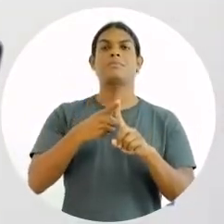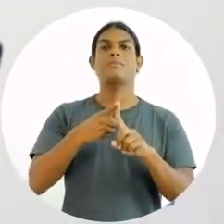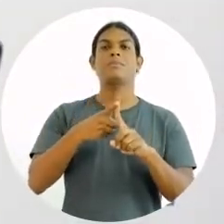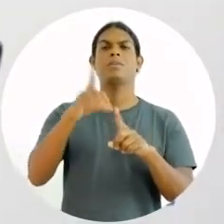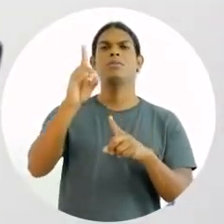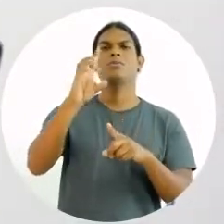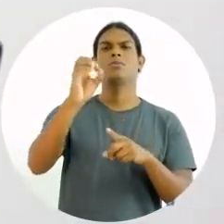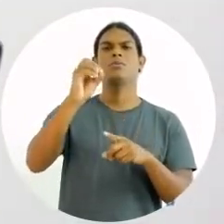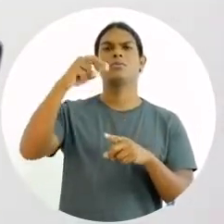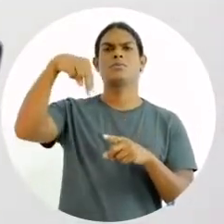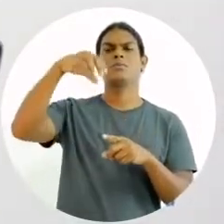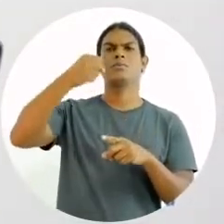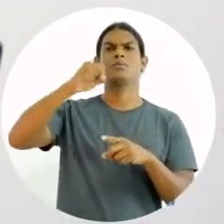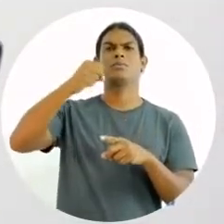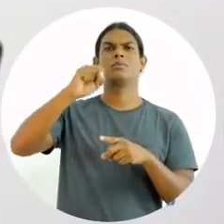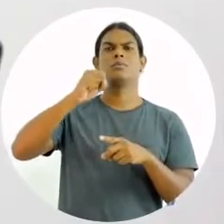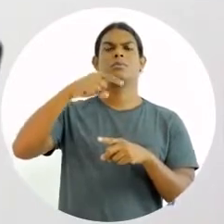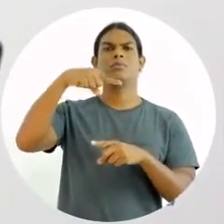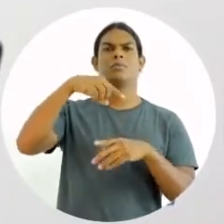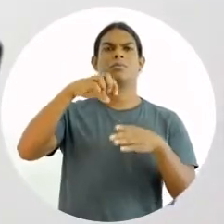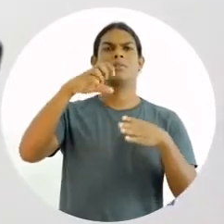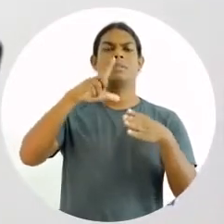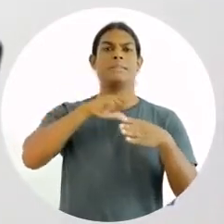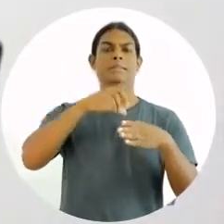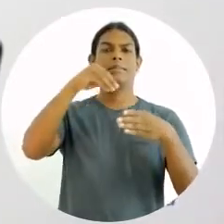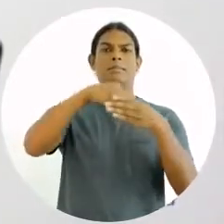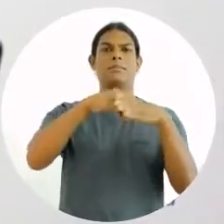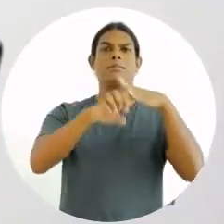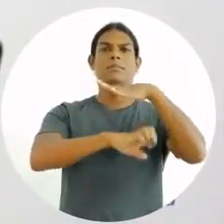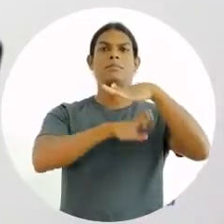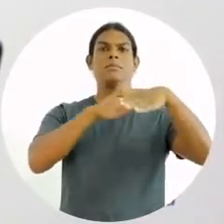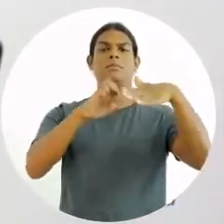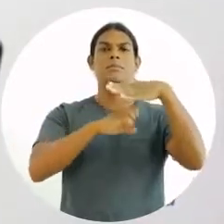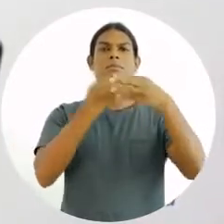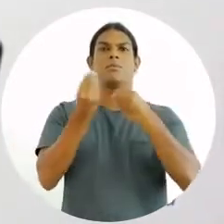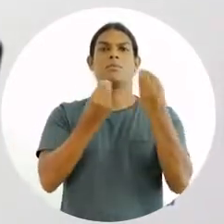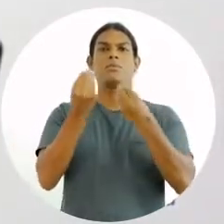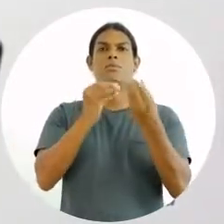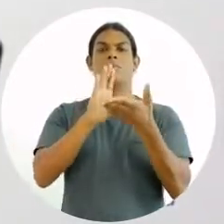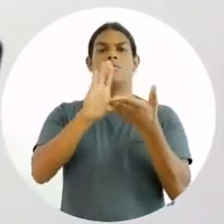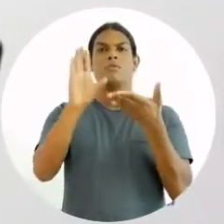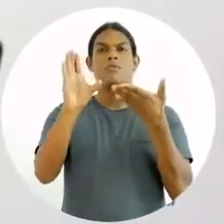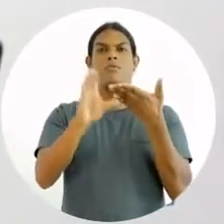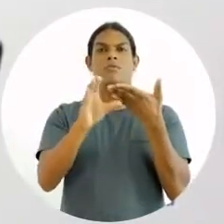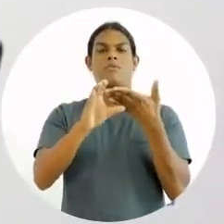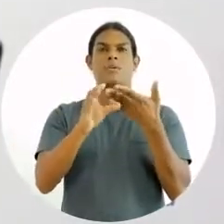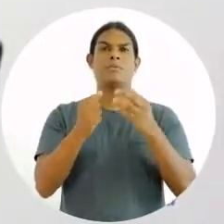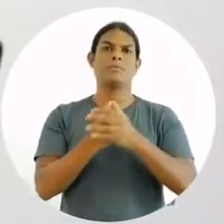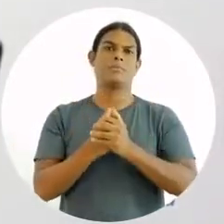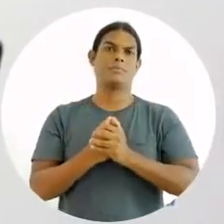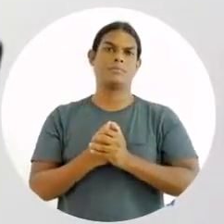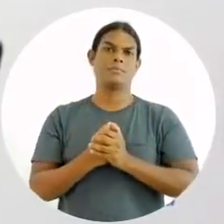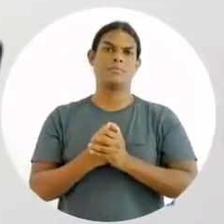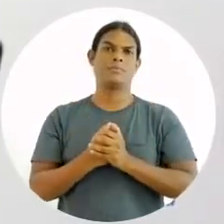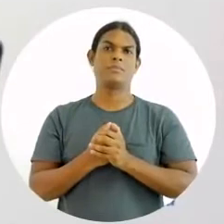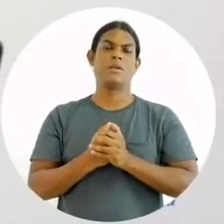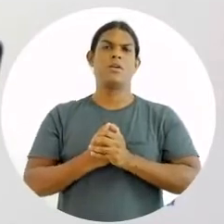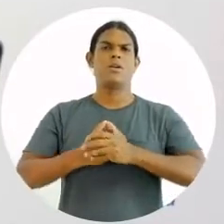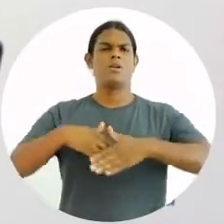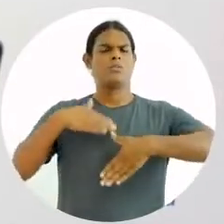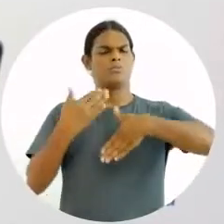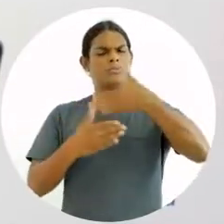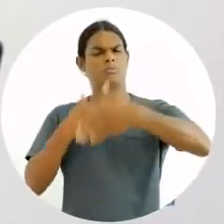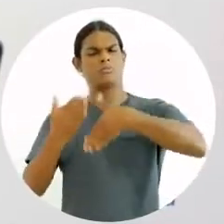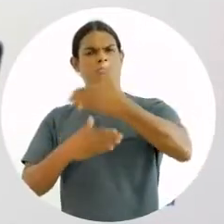são os dois que uma organização acumulou como investimento ao longo de todo o tempo desenvolvido por ela.